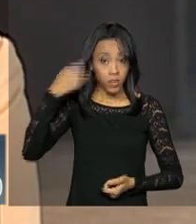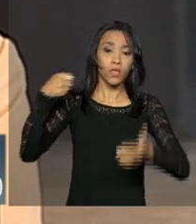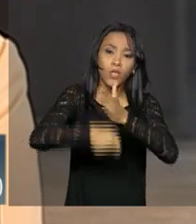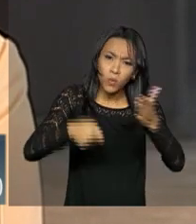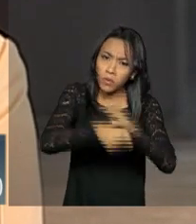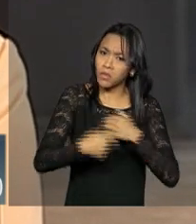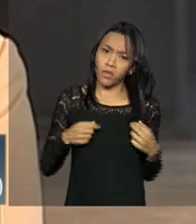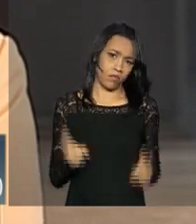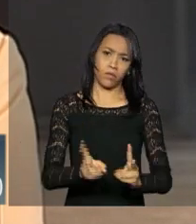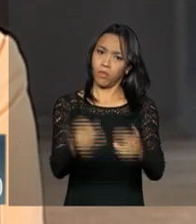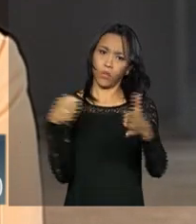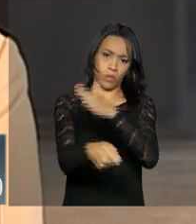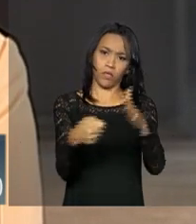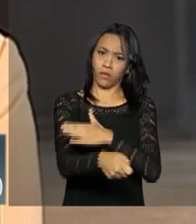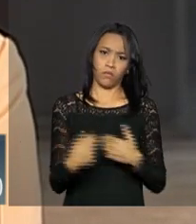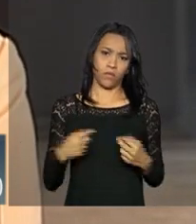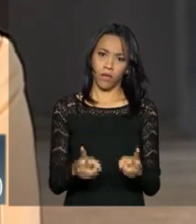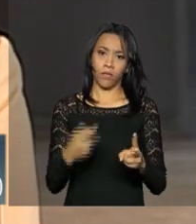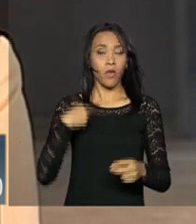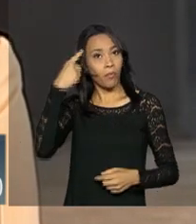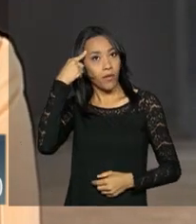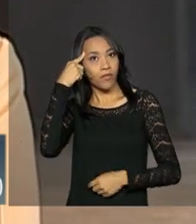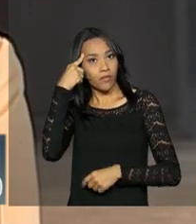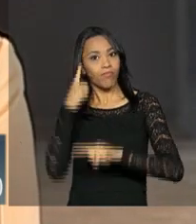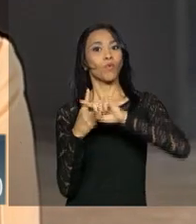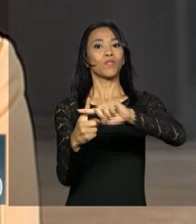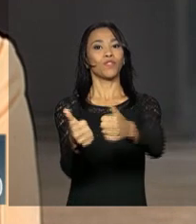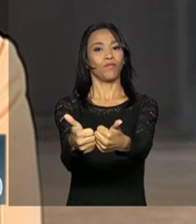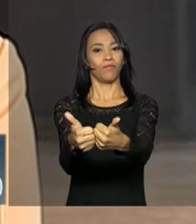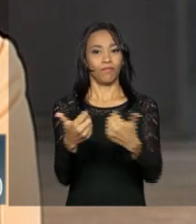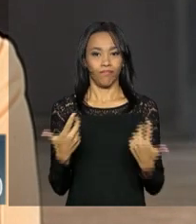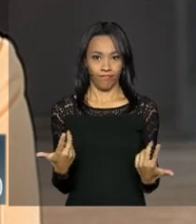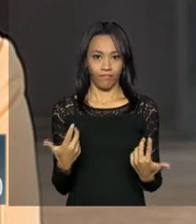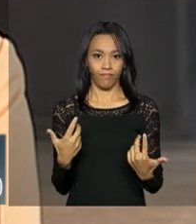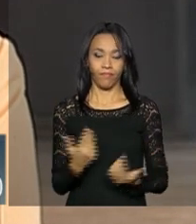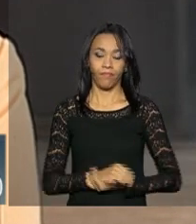Sempre lutei na vida. Eu tenho o otimismo da luta. Eu